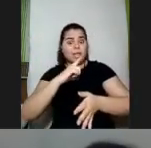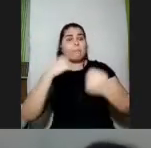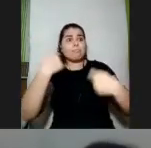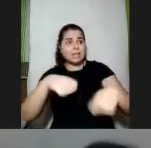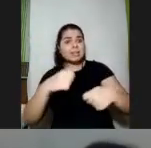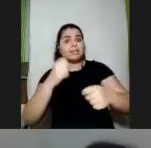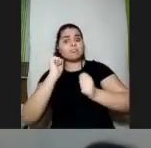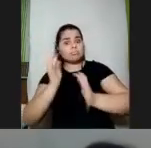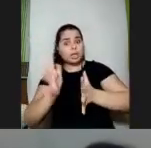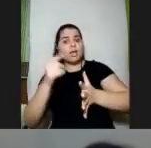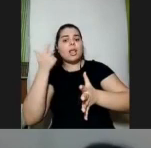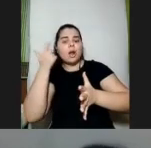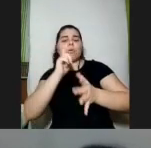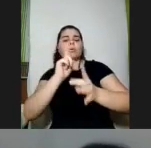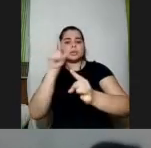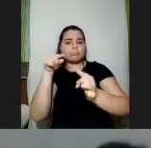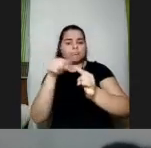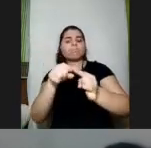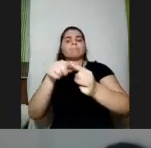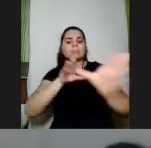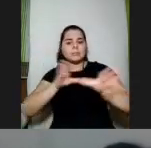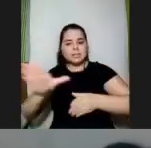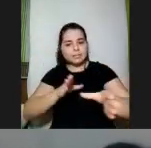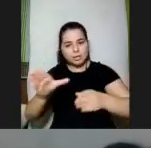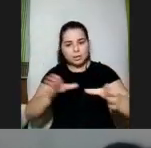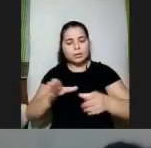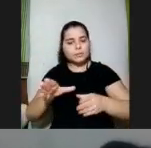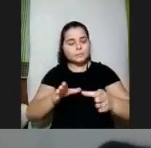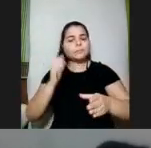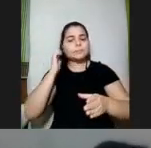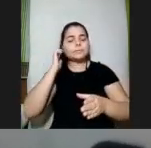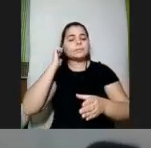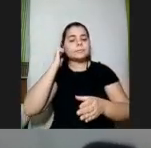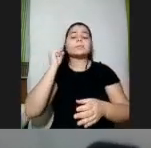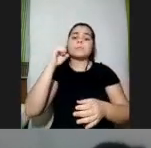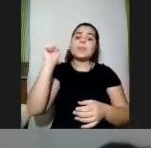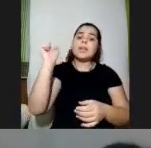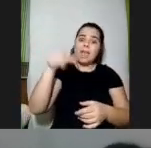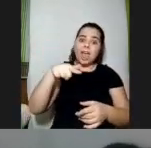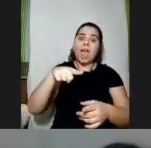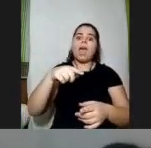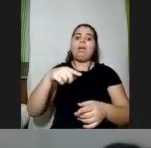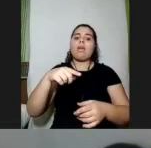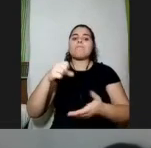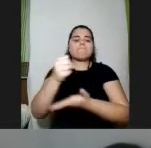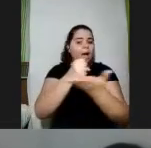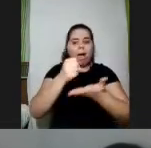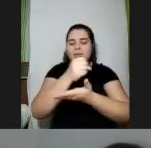vier ela possa ser atendida na sua condição eu acho que isso é princípio que a gente